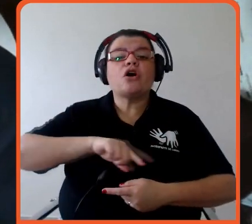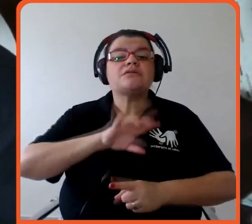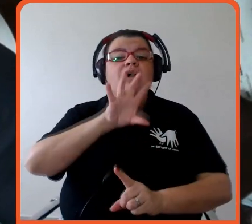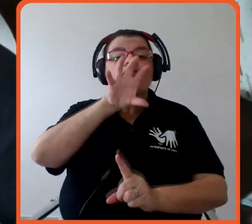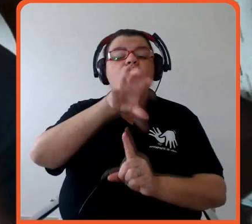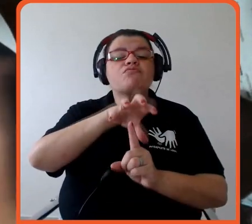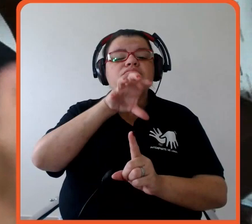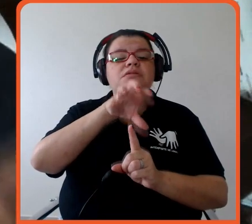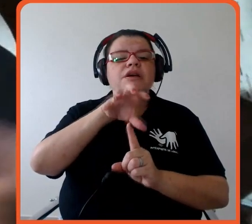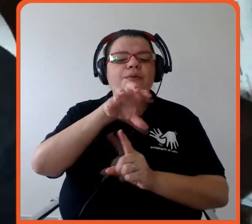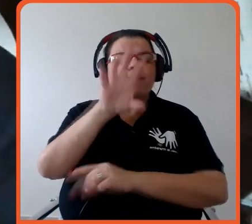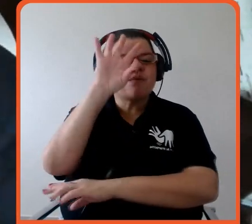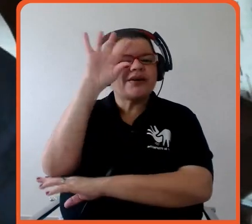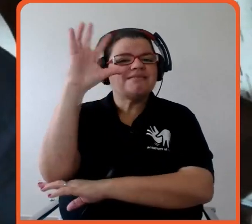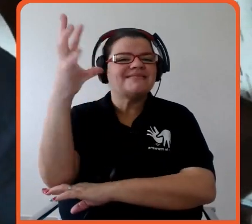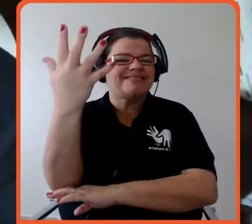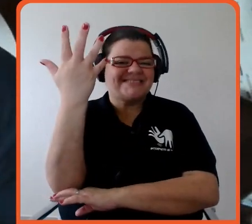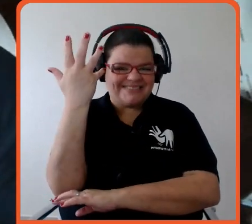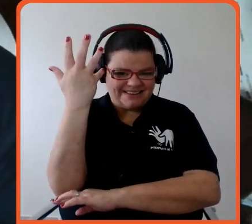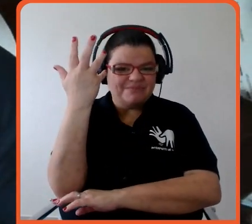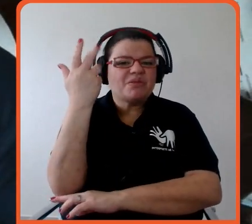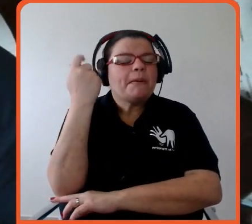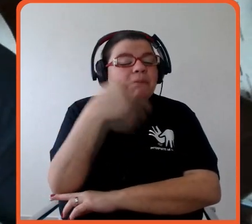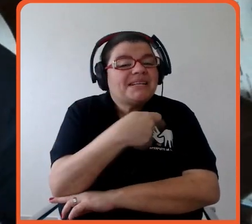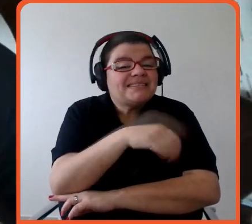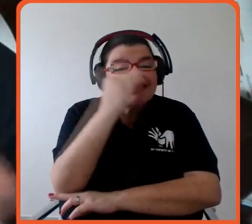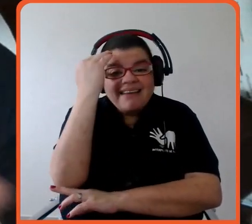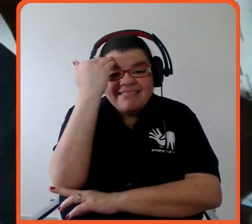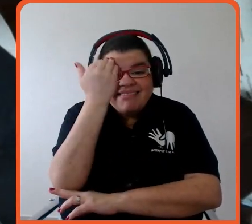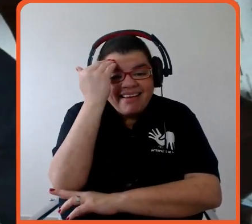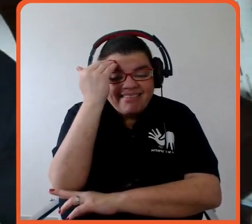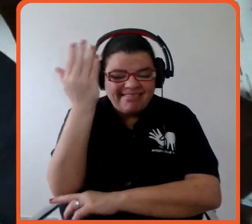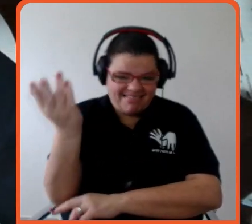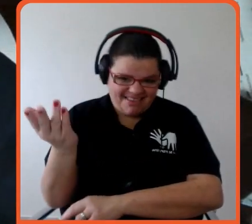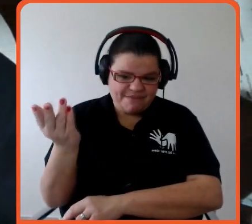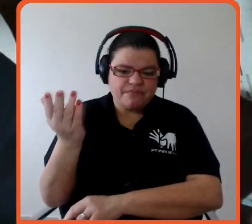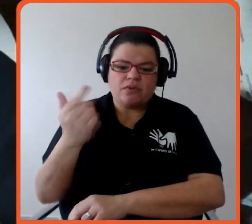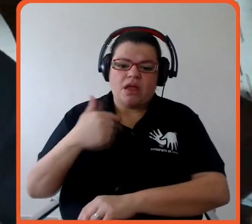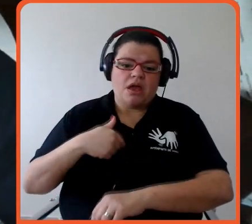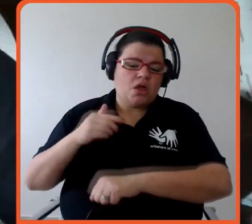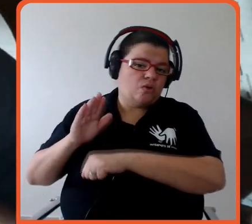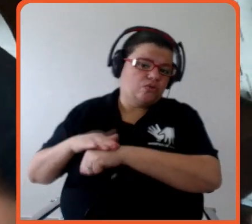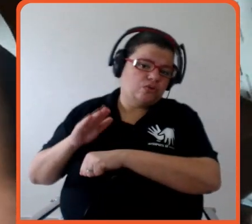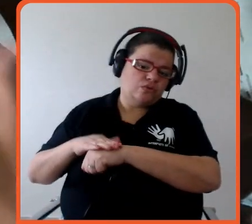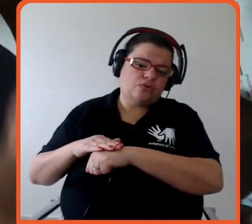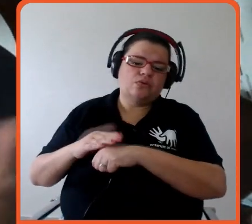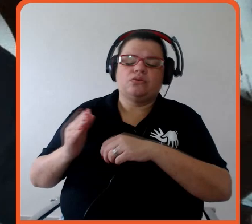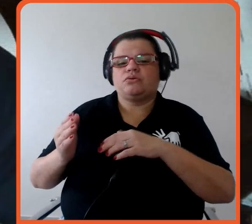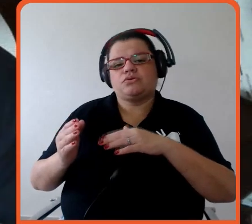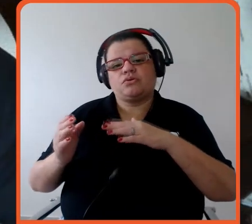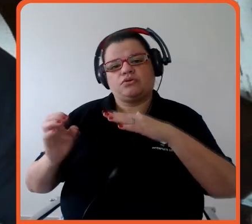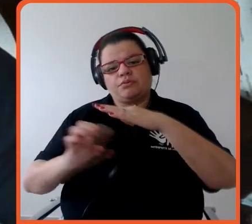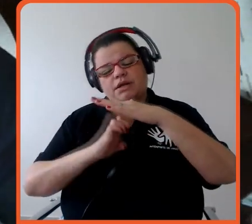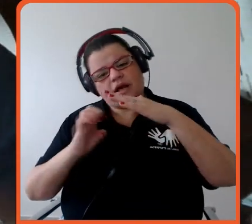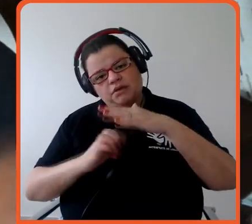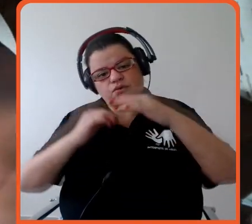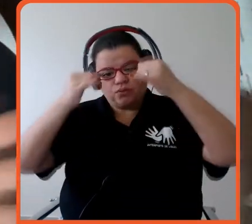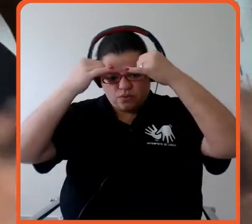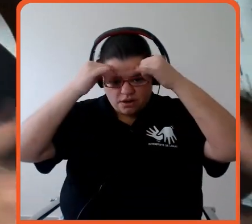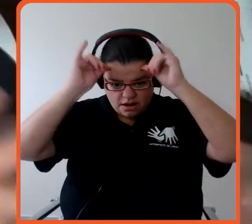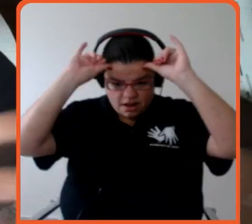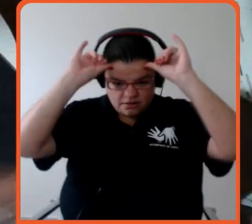esse papel, mas primeiro o entendimento. Eu não estou no mercado regulado, eu não estou no mercado que o meu